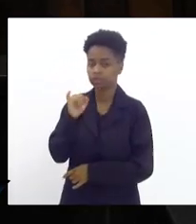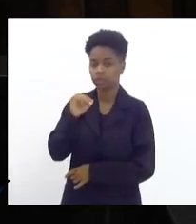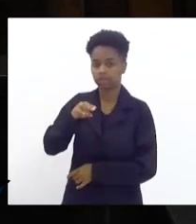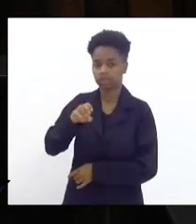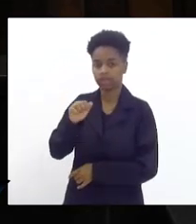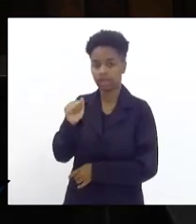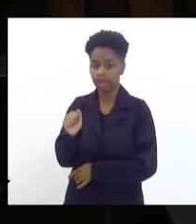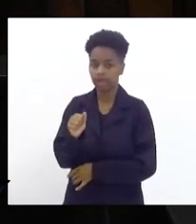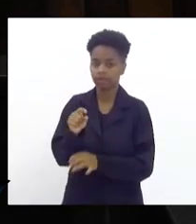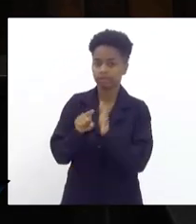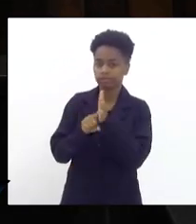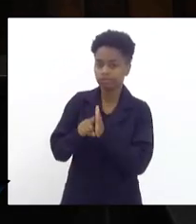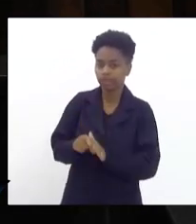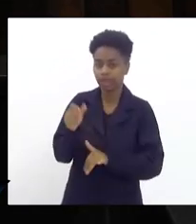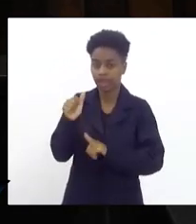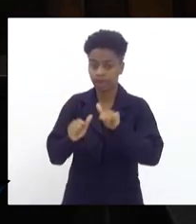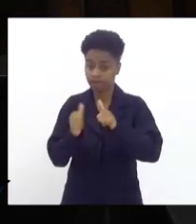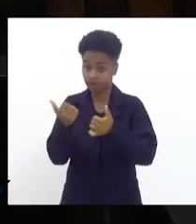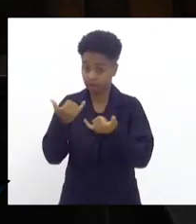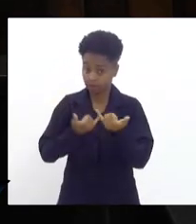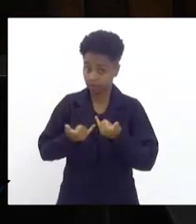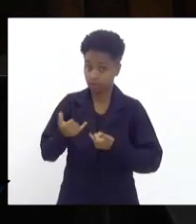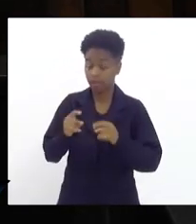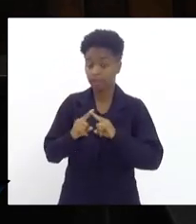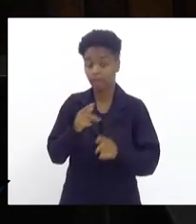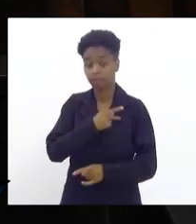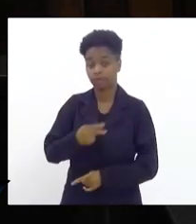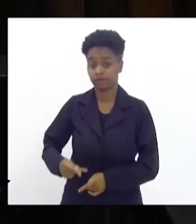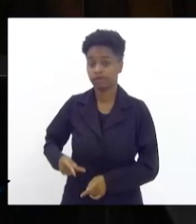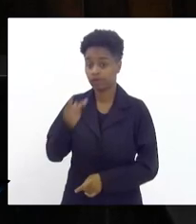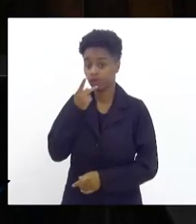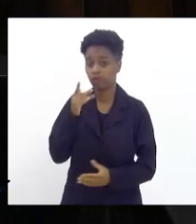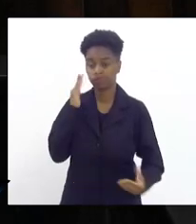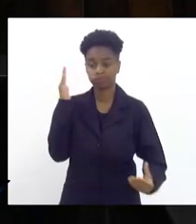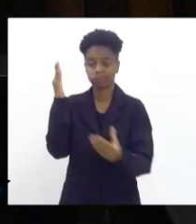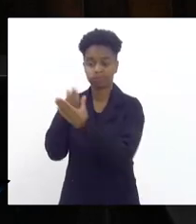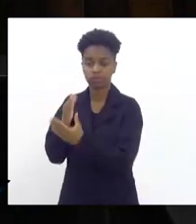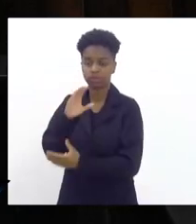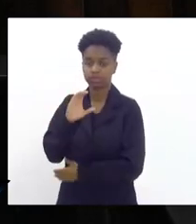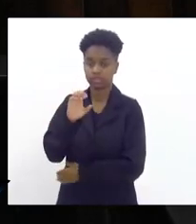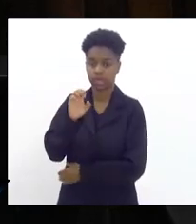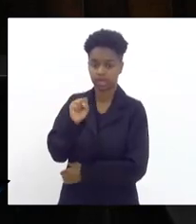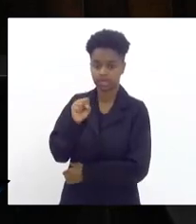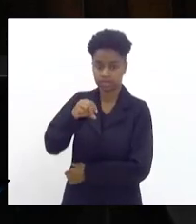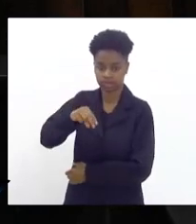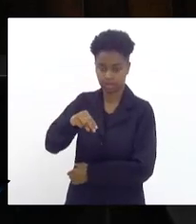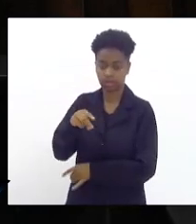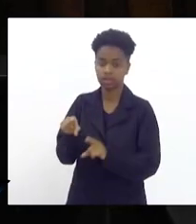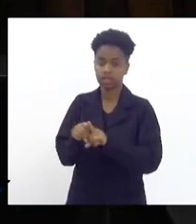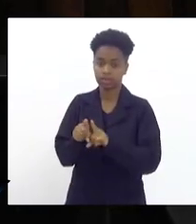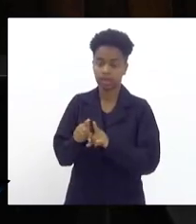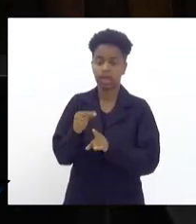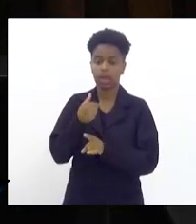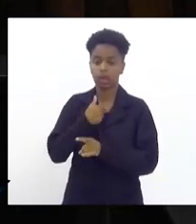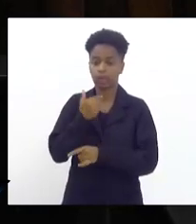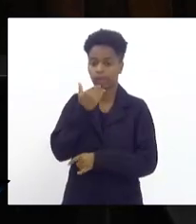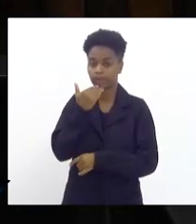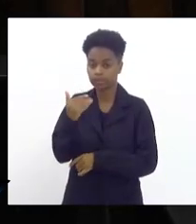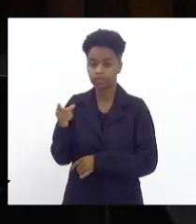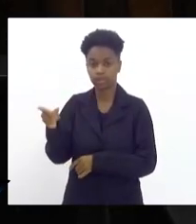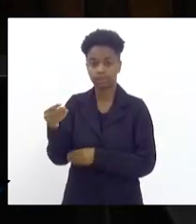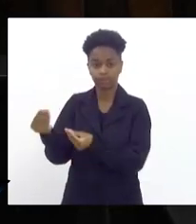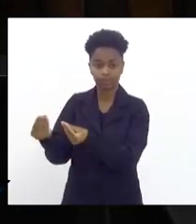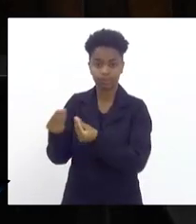e o presidente me disse que autuou a CSN. E eu fiz um pedido a ele para que pudesse me mandar